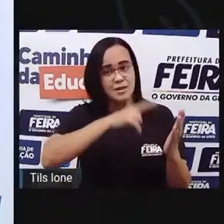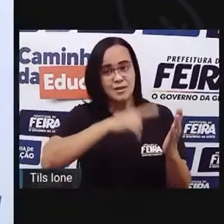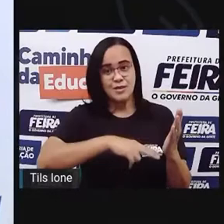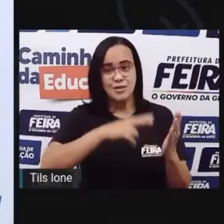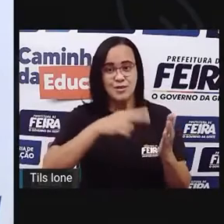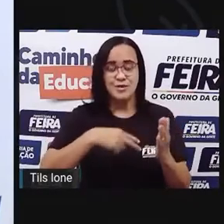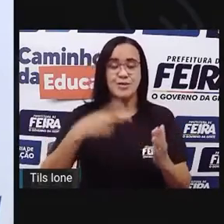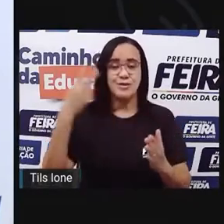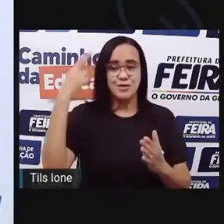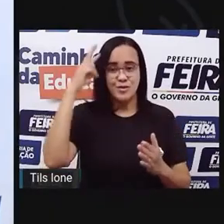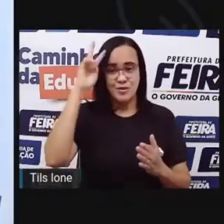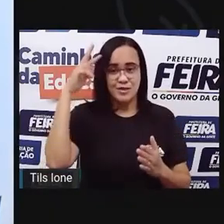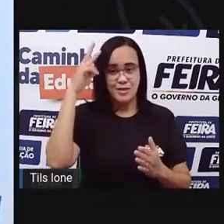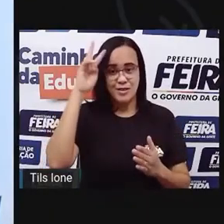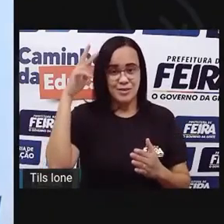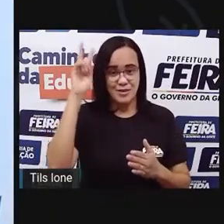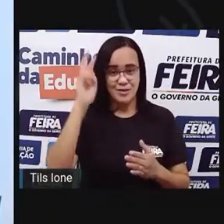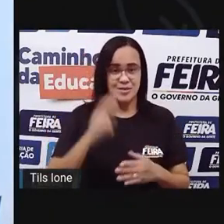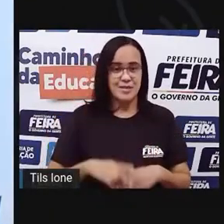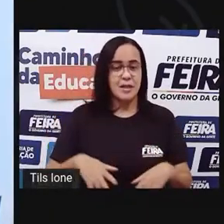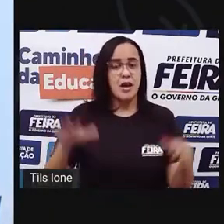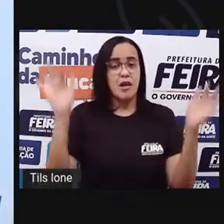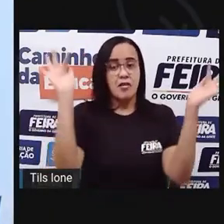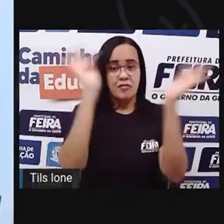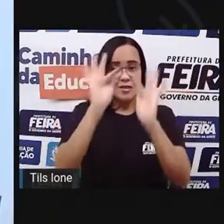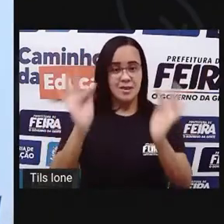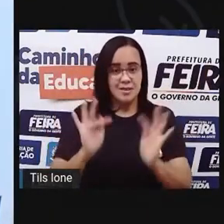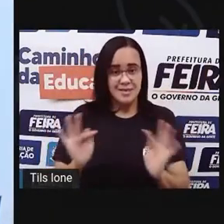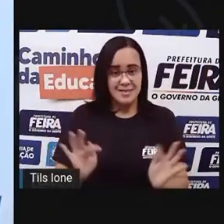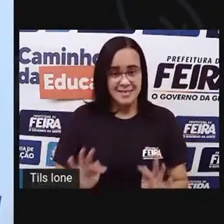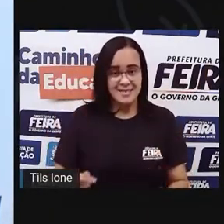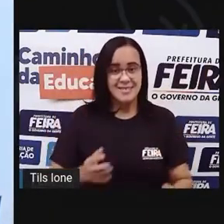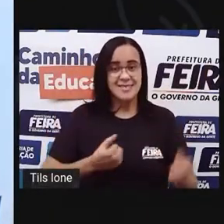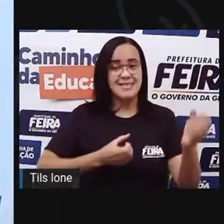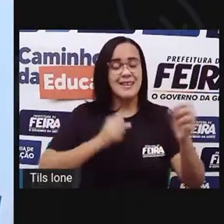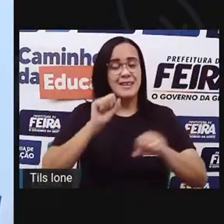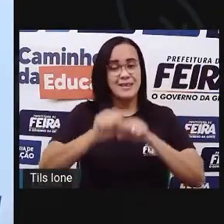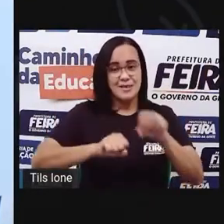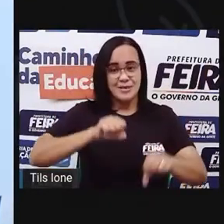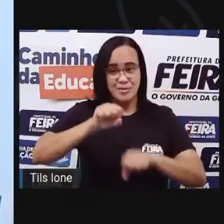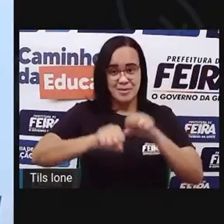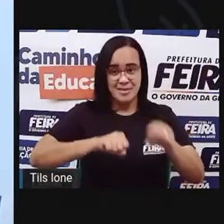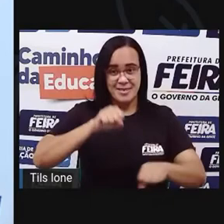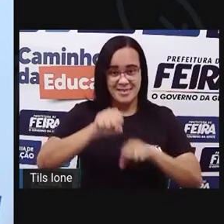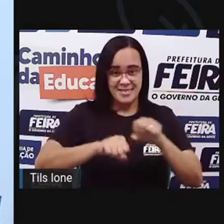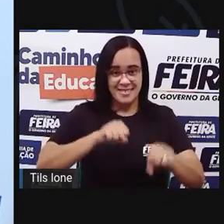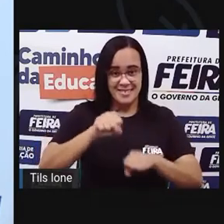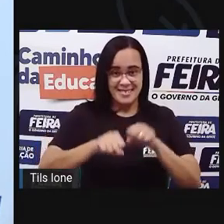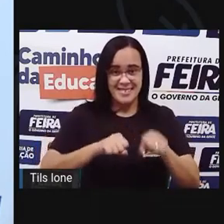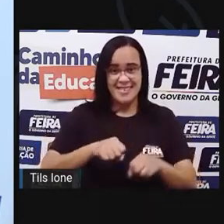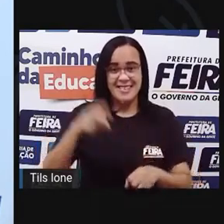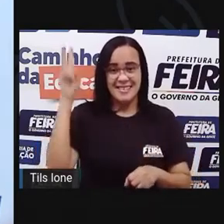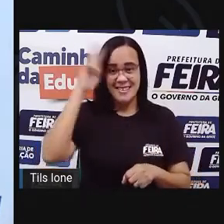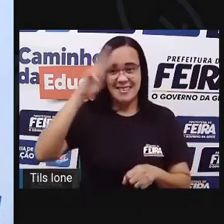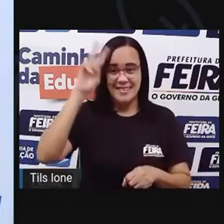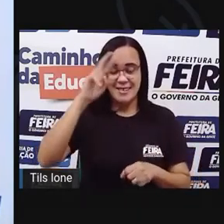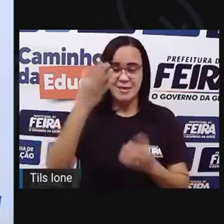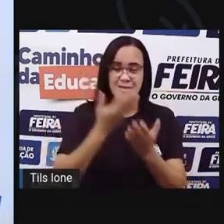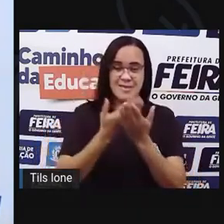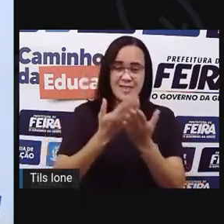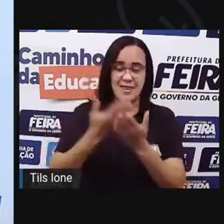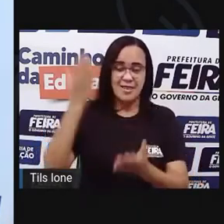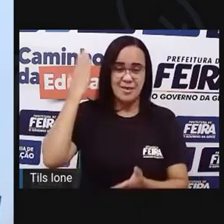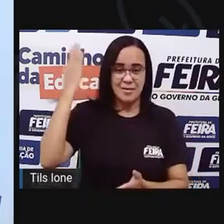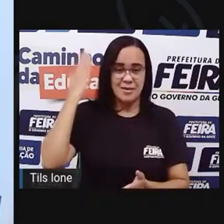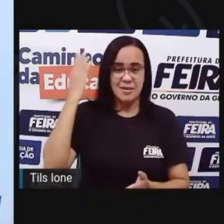Felicidade Bicicleta. Olha só. E aí, lembrando da aula anterior, olha só, a autora, o ilustrador,